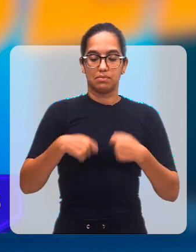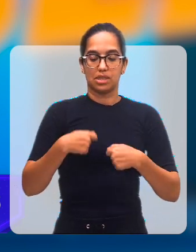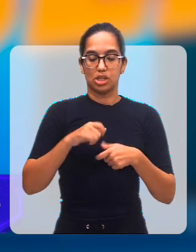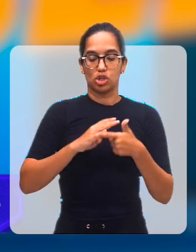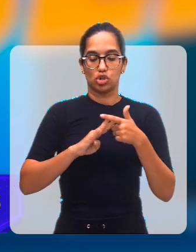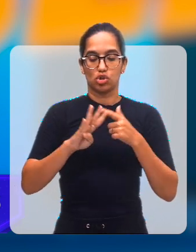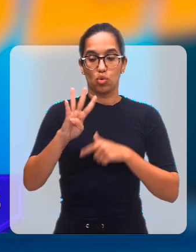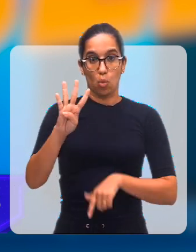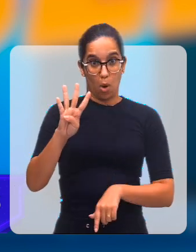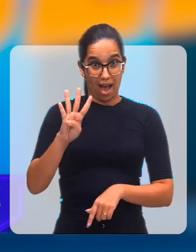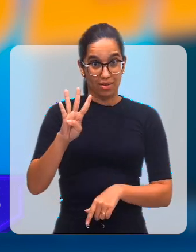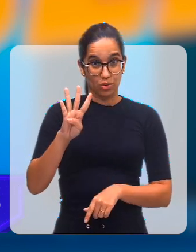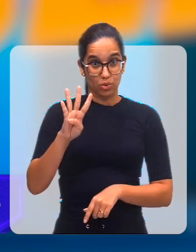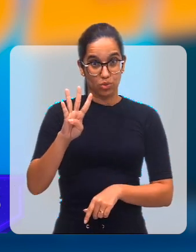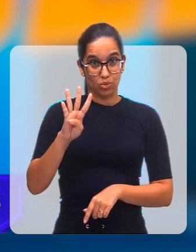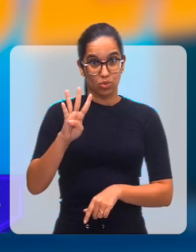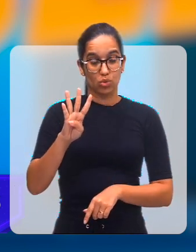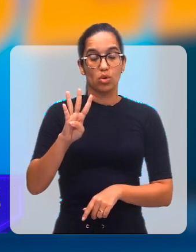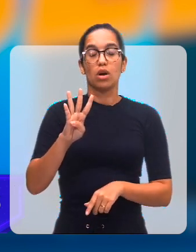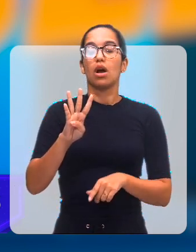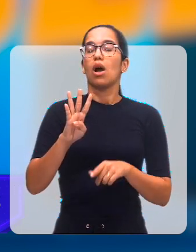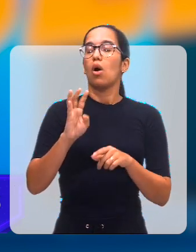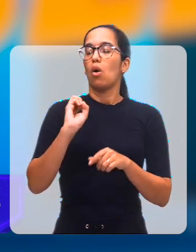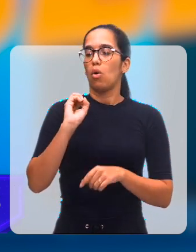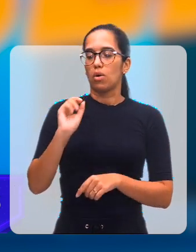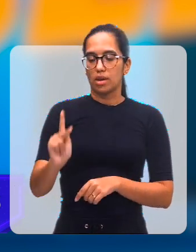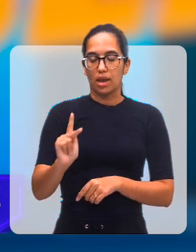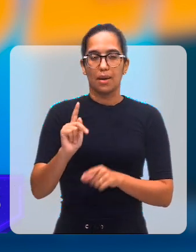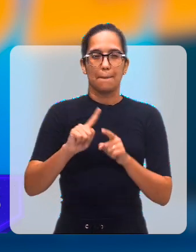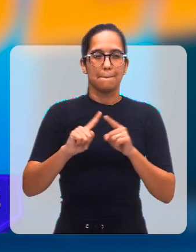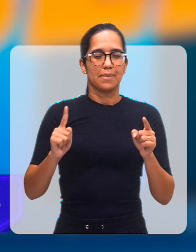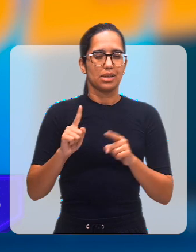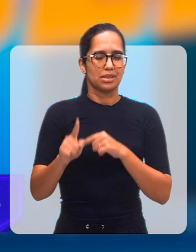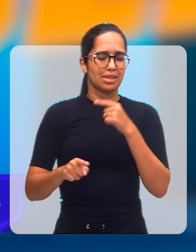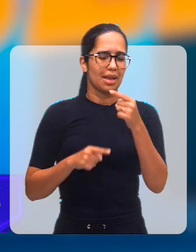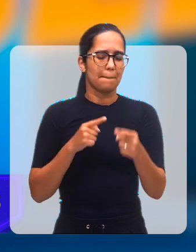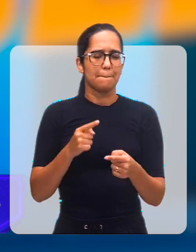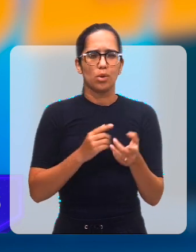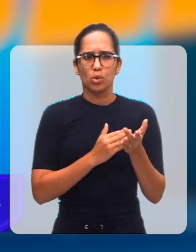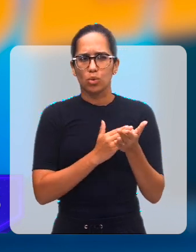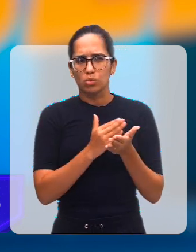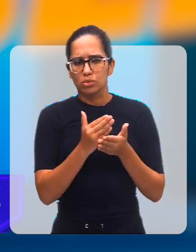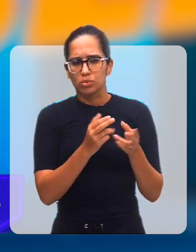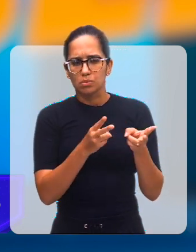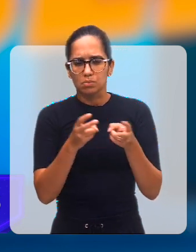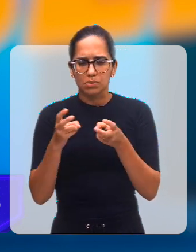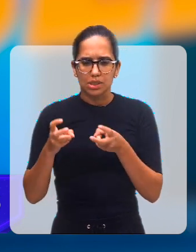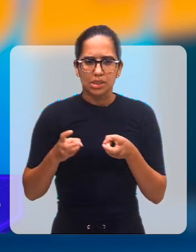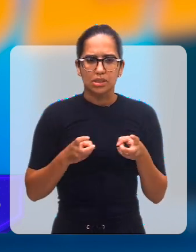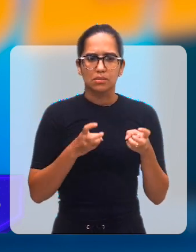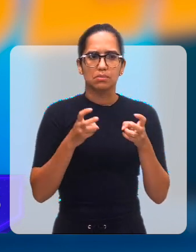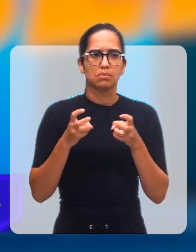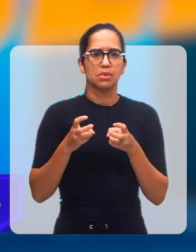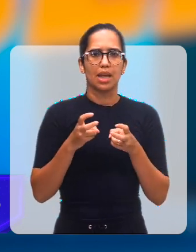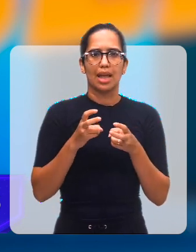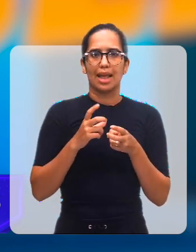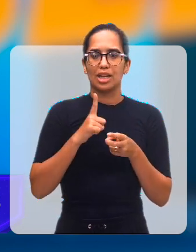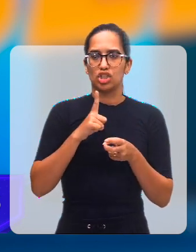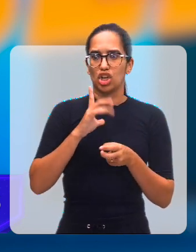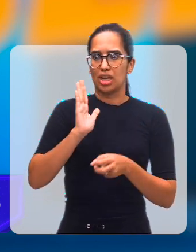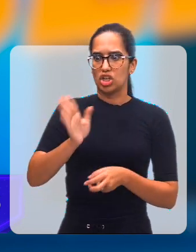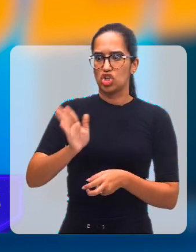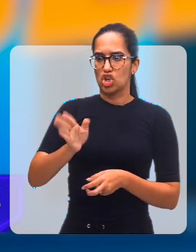precisasse de quatro atendimentos, ela já iniciava com esses quatro. Mas depois nós fomos percebendo que não era